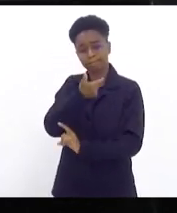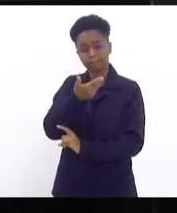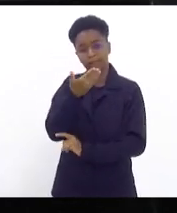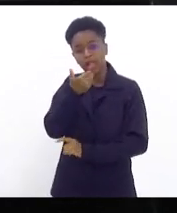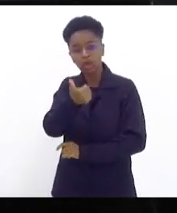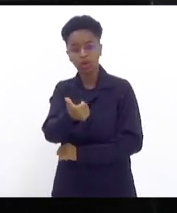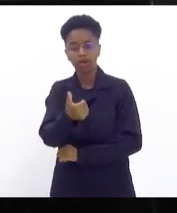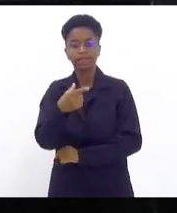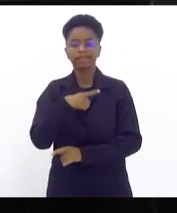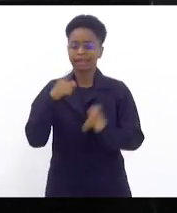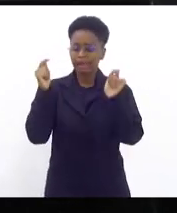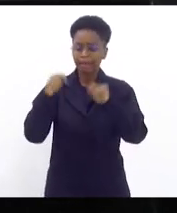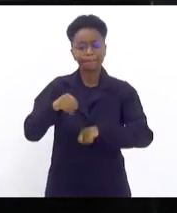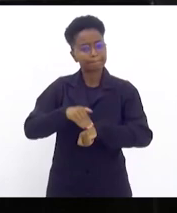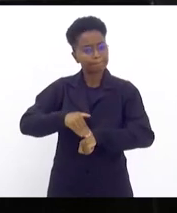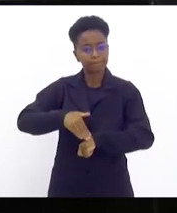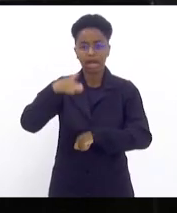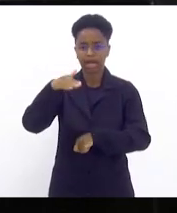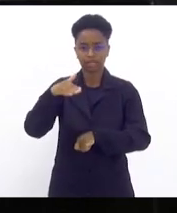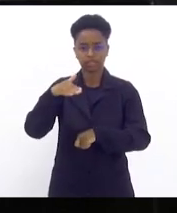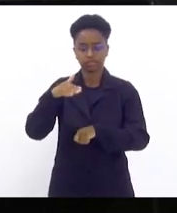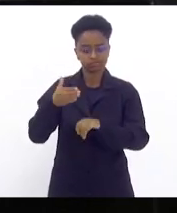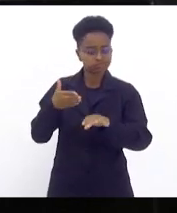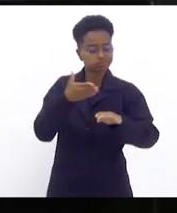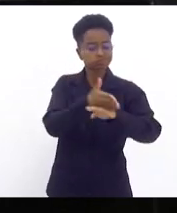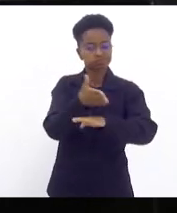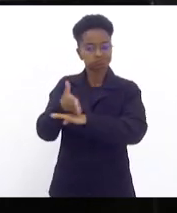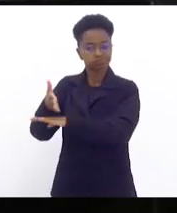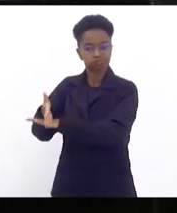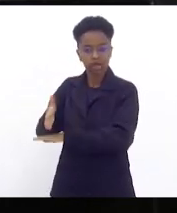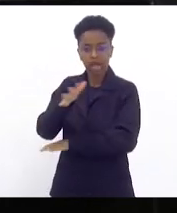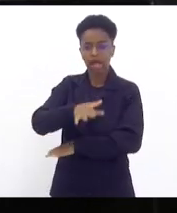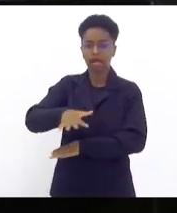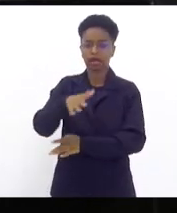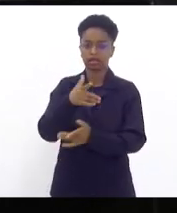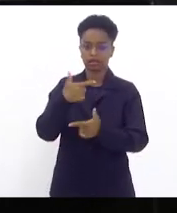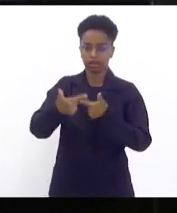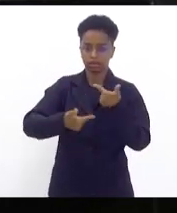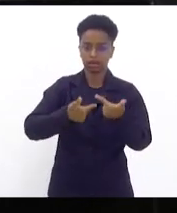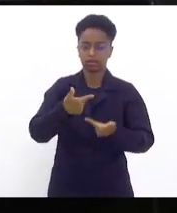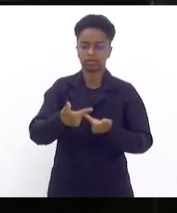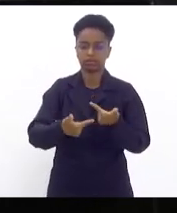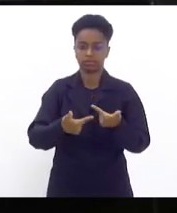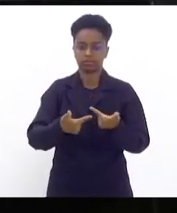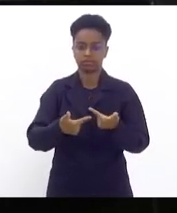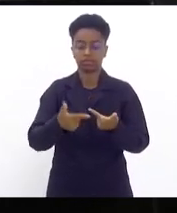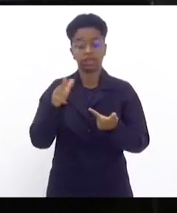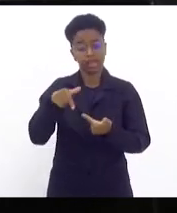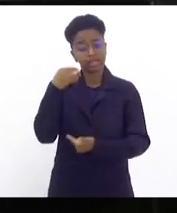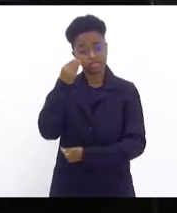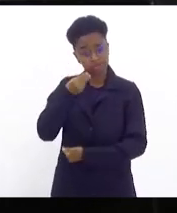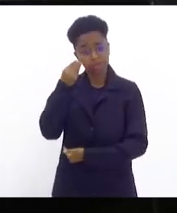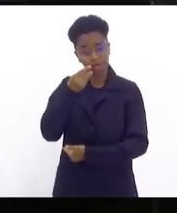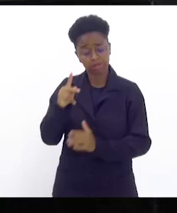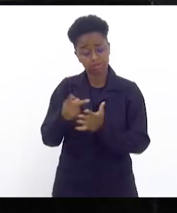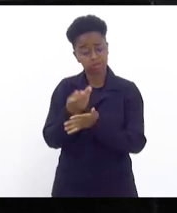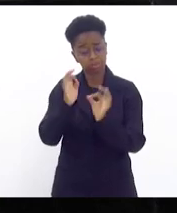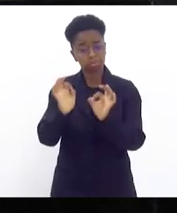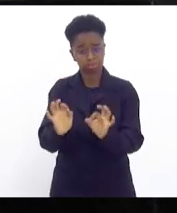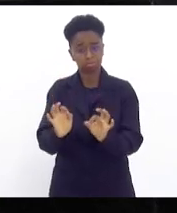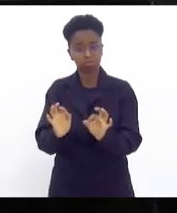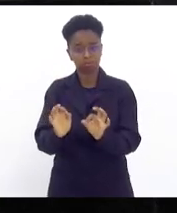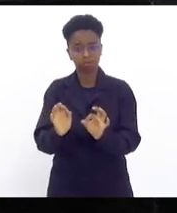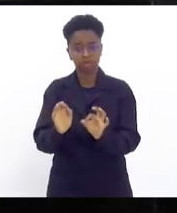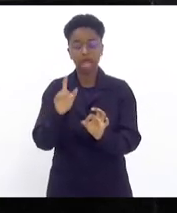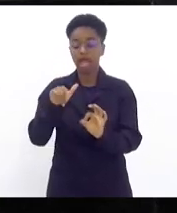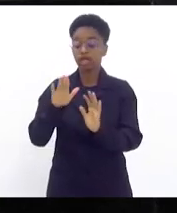mais capacidade de ingressar no mercado de trabalho. É uma experiência que dá certo, é